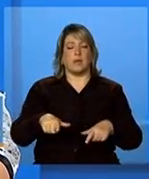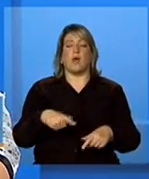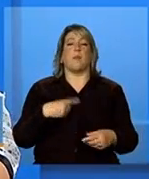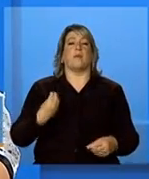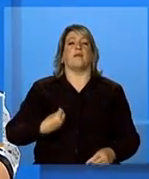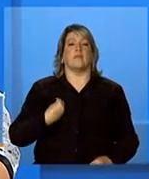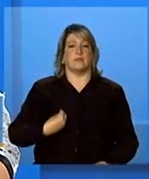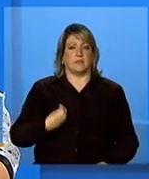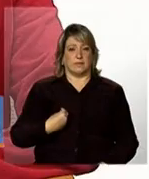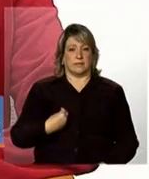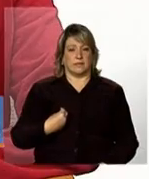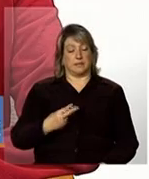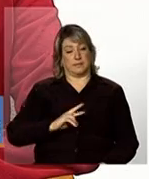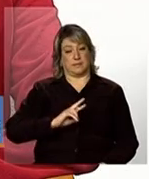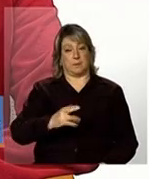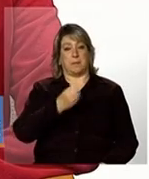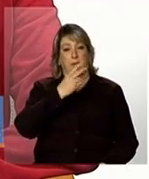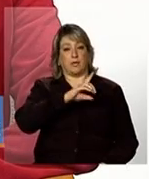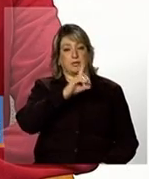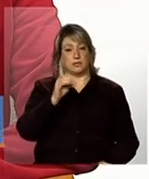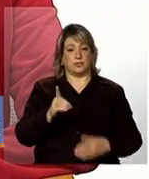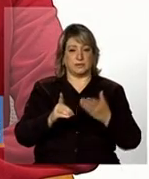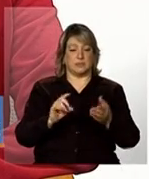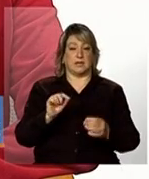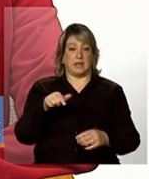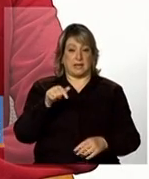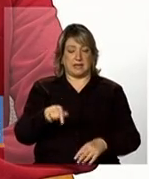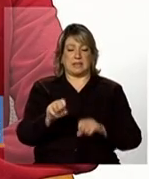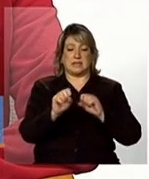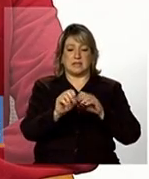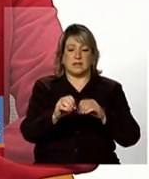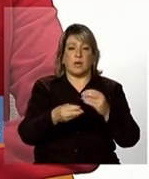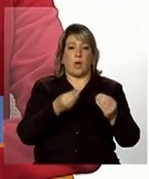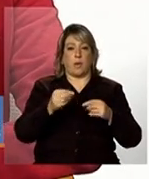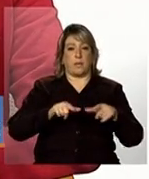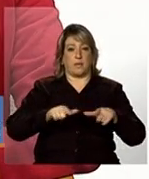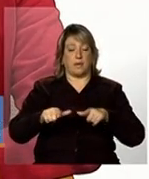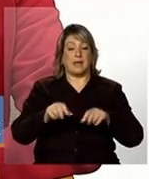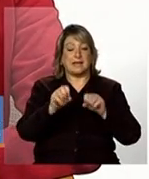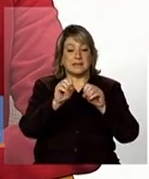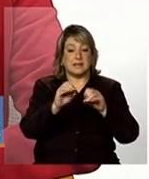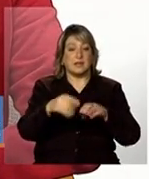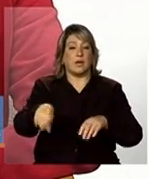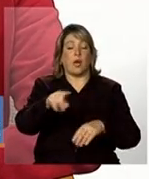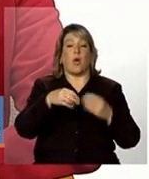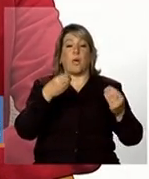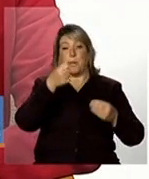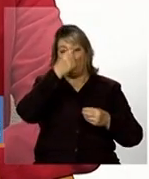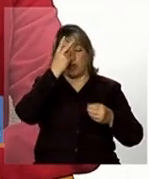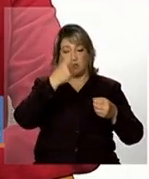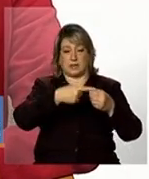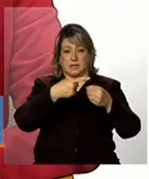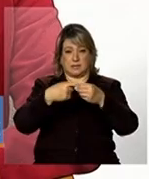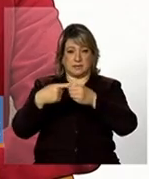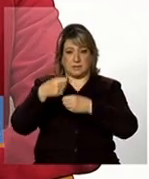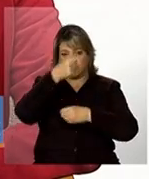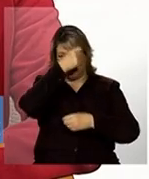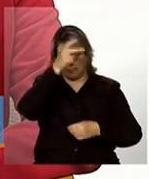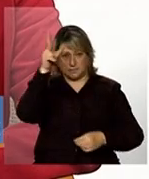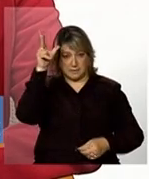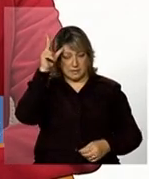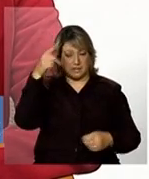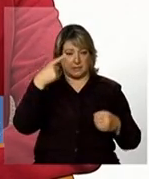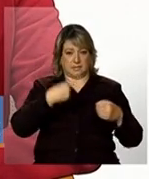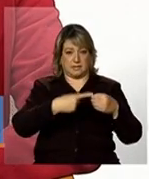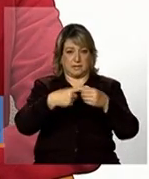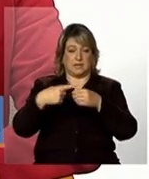dia Adriana a instrução operacional ela tem como objetivo orientar a forma como os municípios e os estados também com apoio